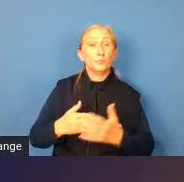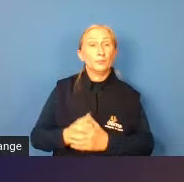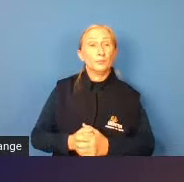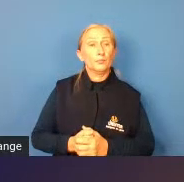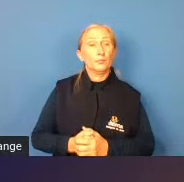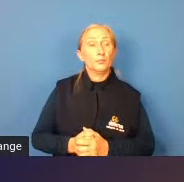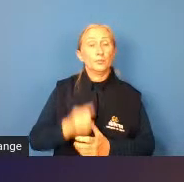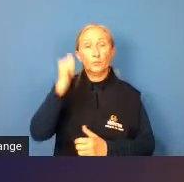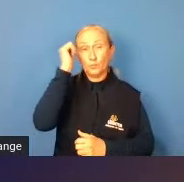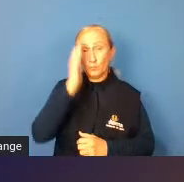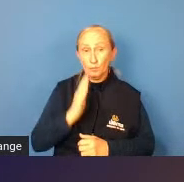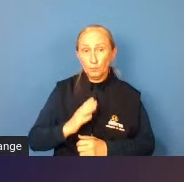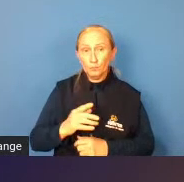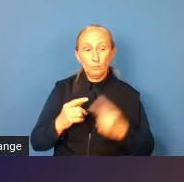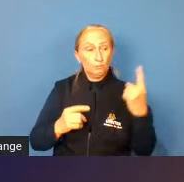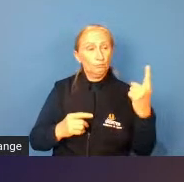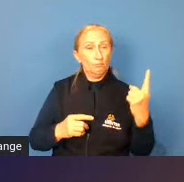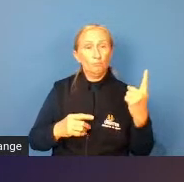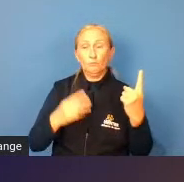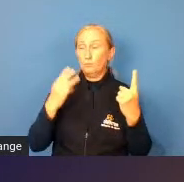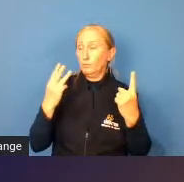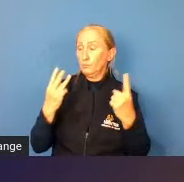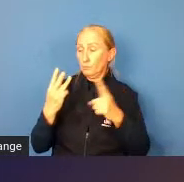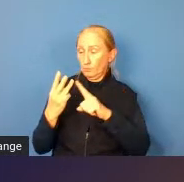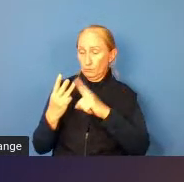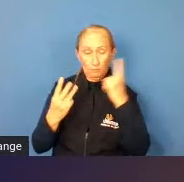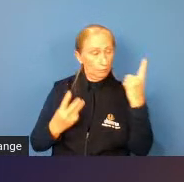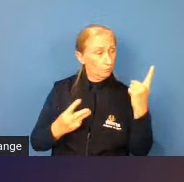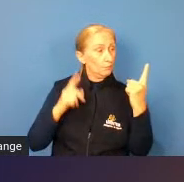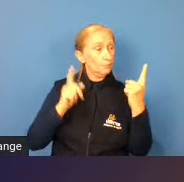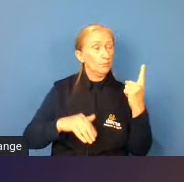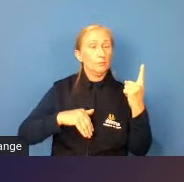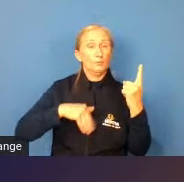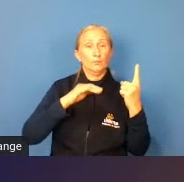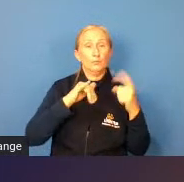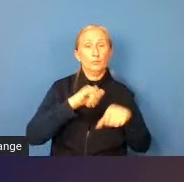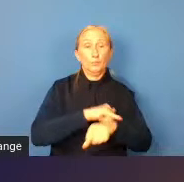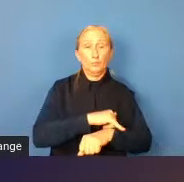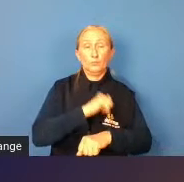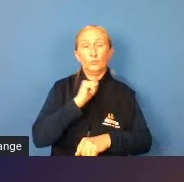no Brasil uma em cada três crianças já são acima do peso